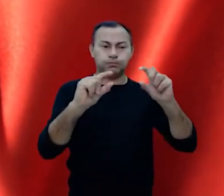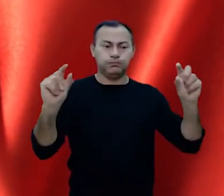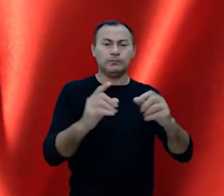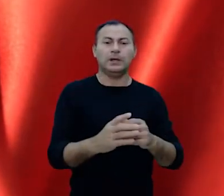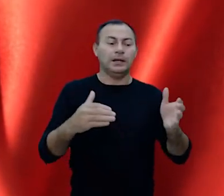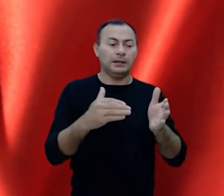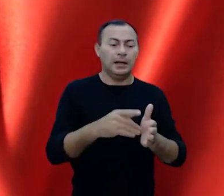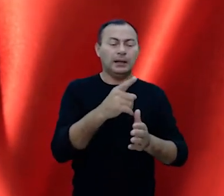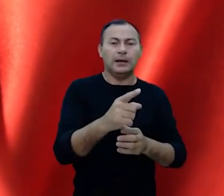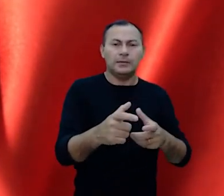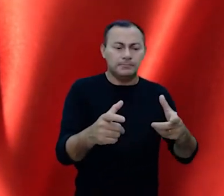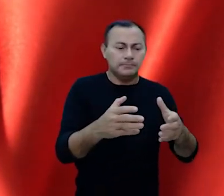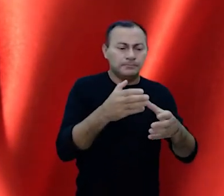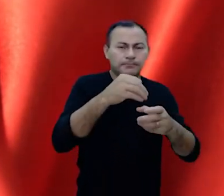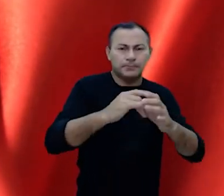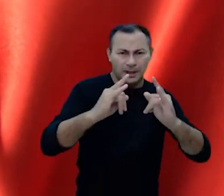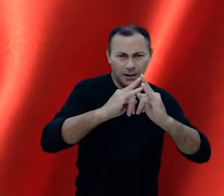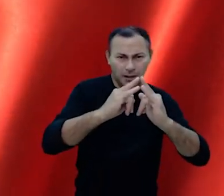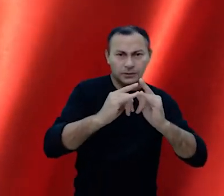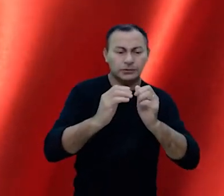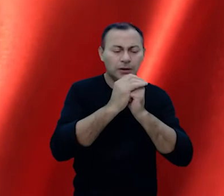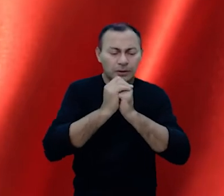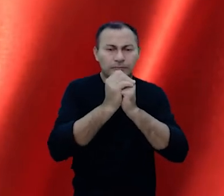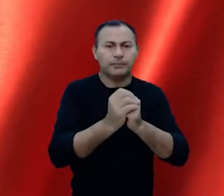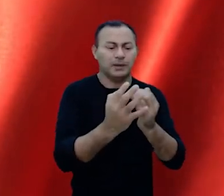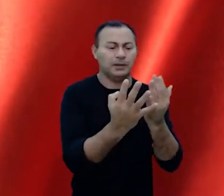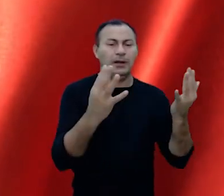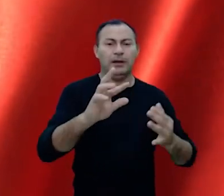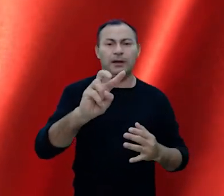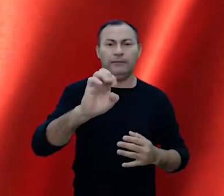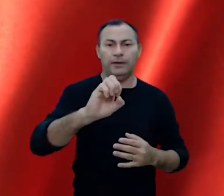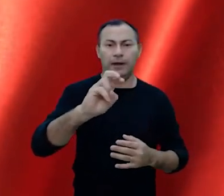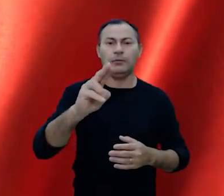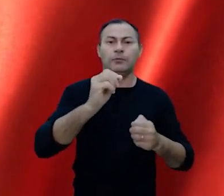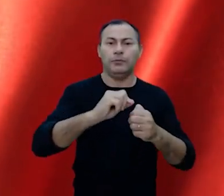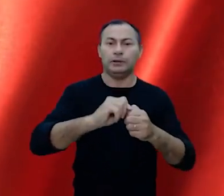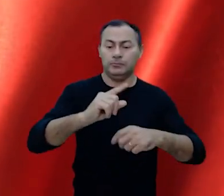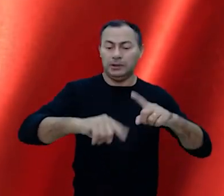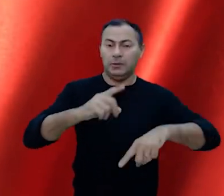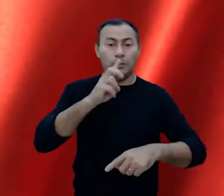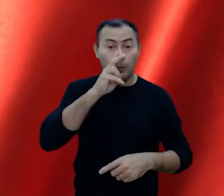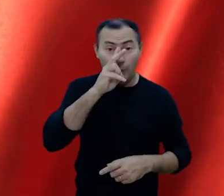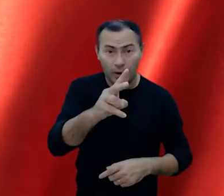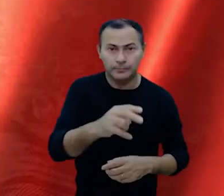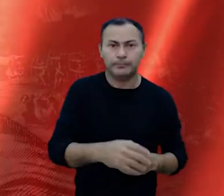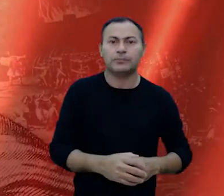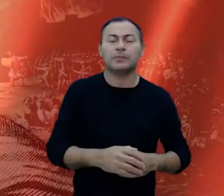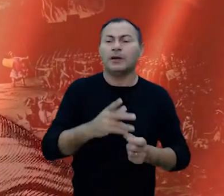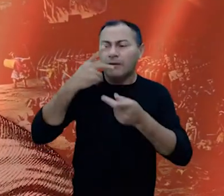muito grosso. Até lá, na pequena barraca de adoração, esse véu foi produzido com um material muito forte.